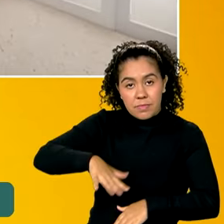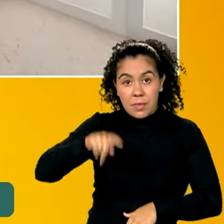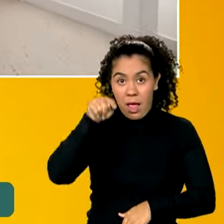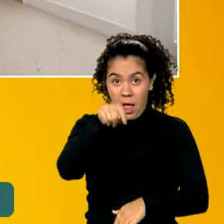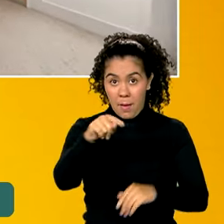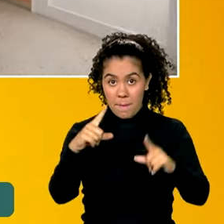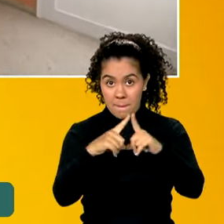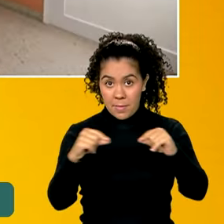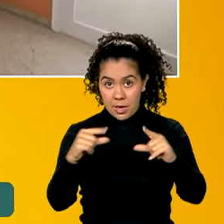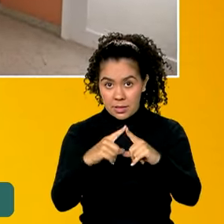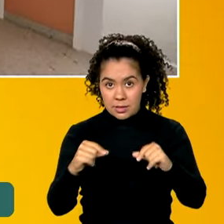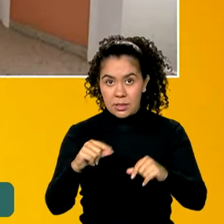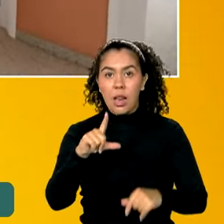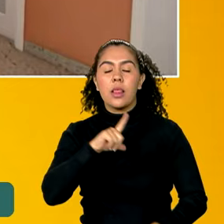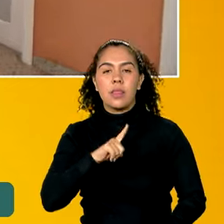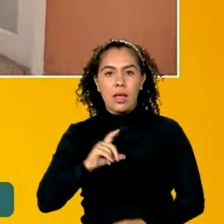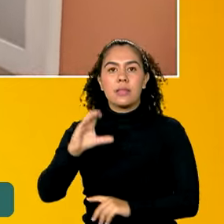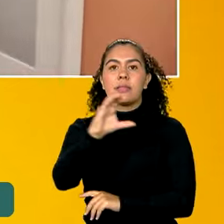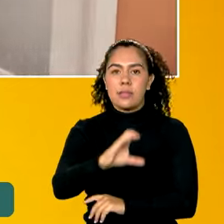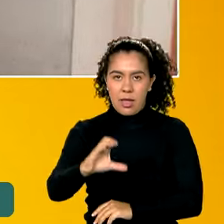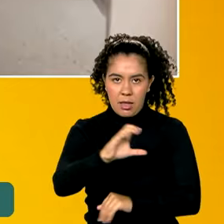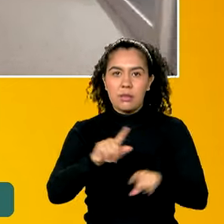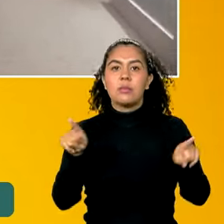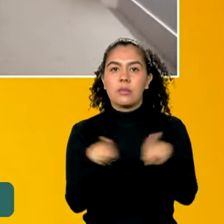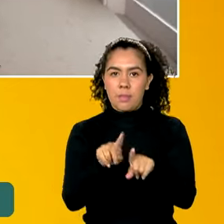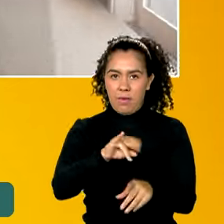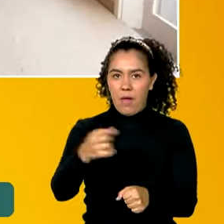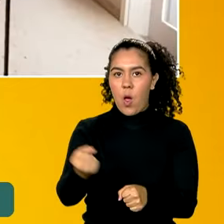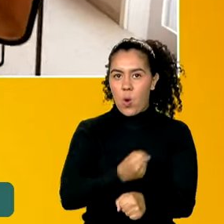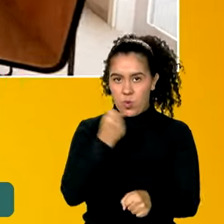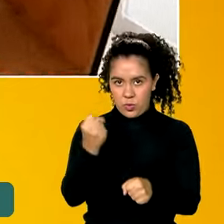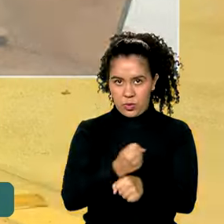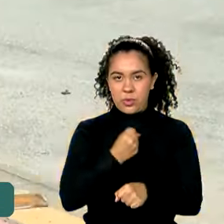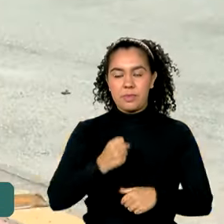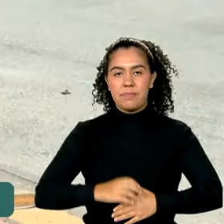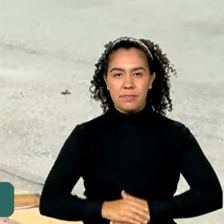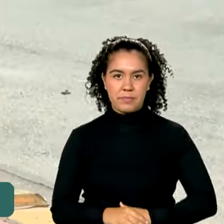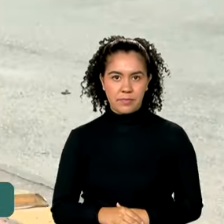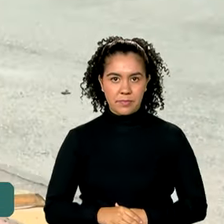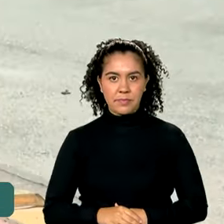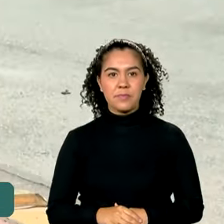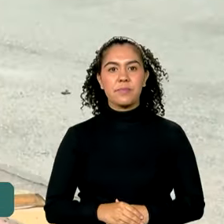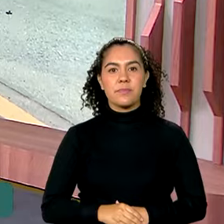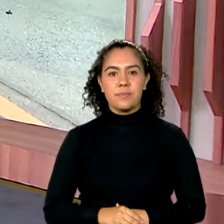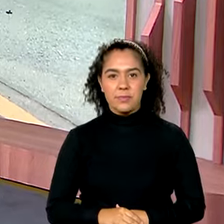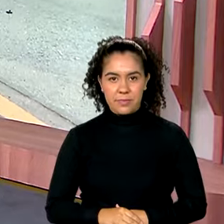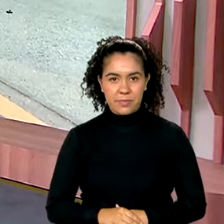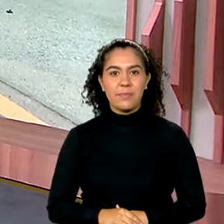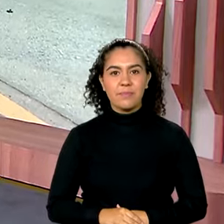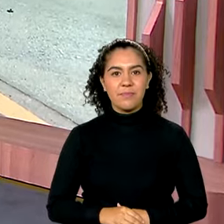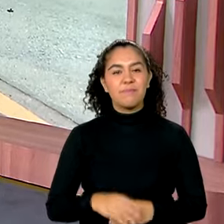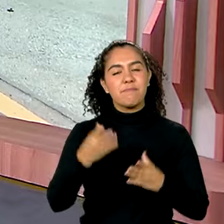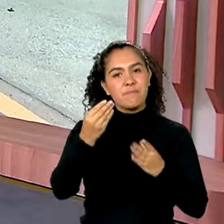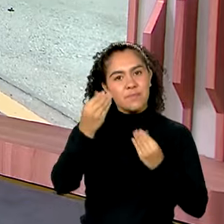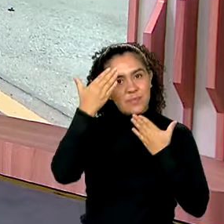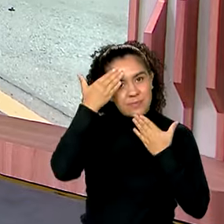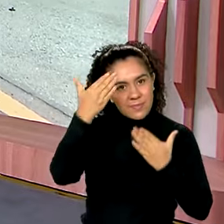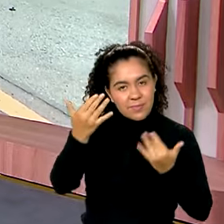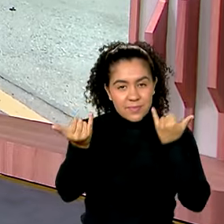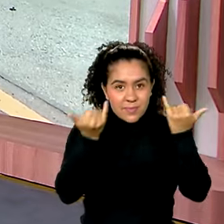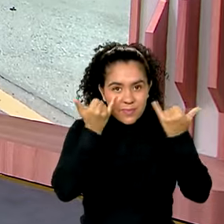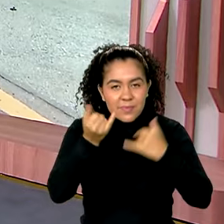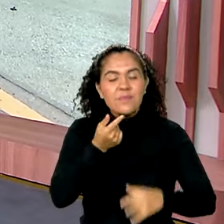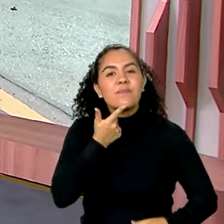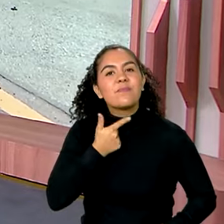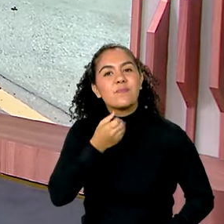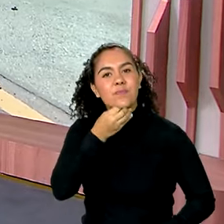Vanessa Ceilândia também vai receber uma unidade ok Dimas muito obrigada pelas informações bom